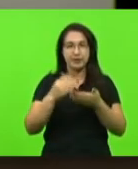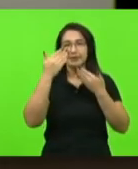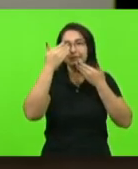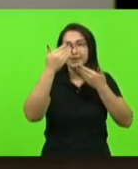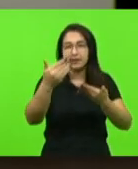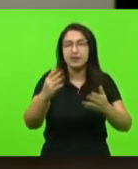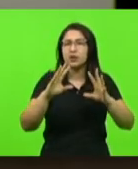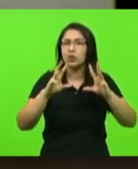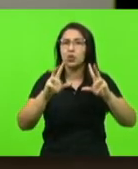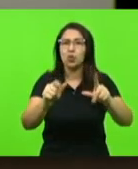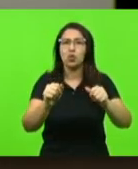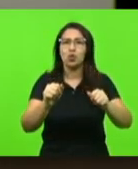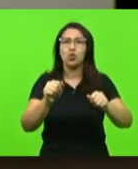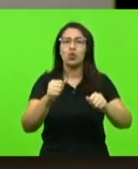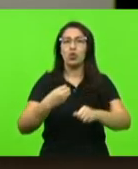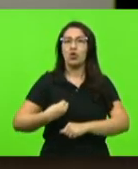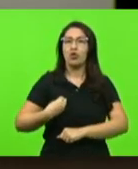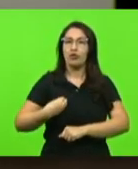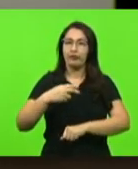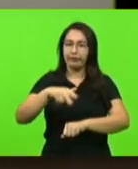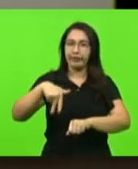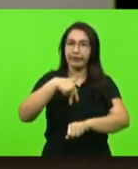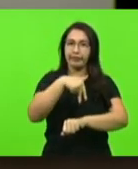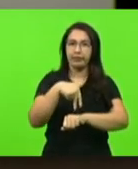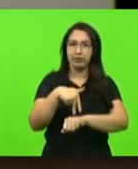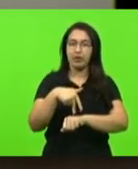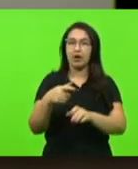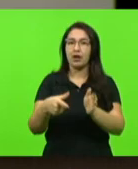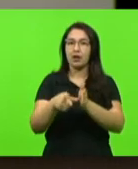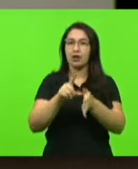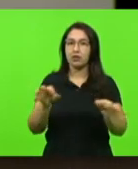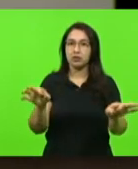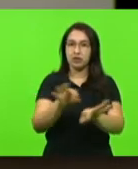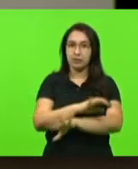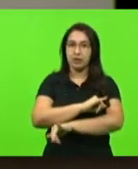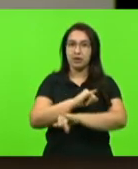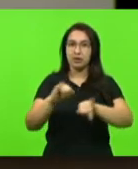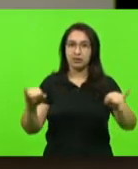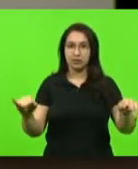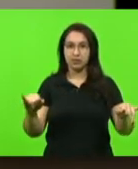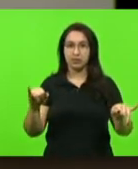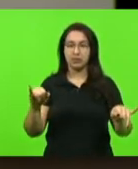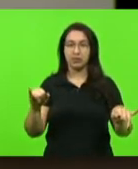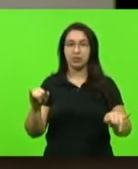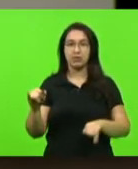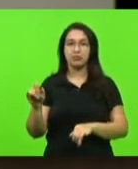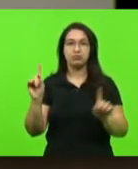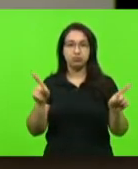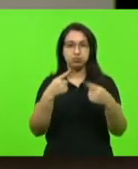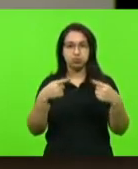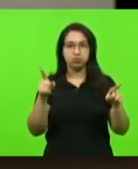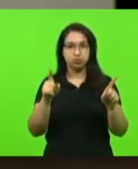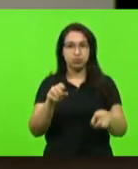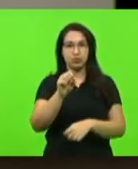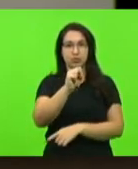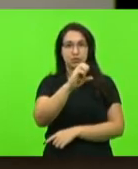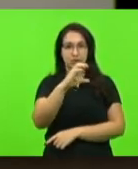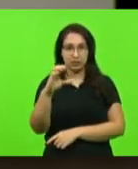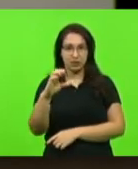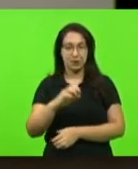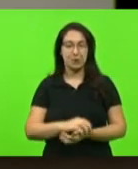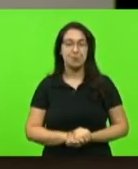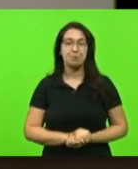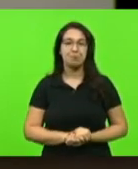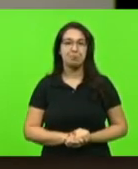a todos pela presença e, antes de encerrar a sessão, anunciou a execução do hino de Santa Catarina. Nada